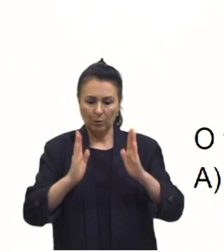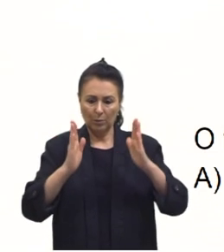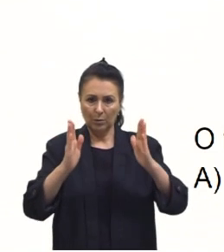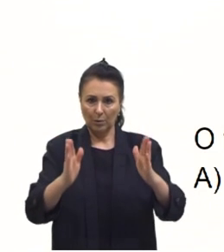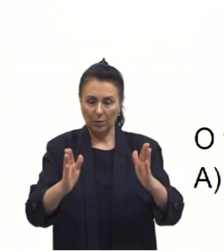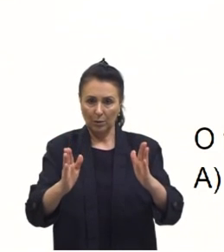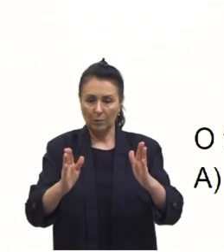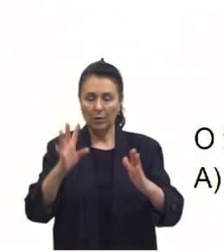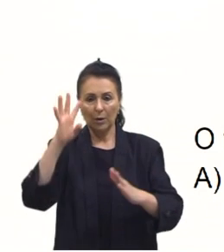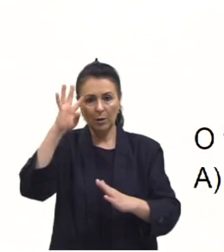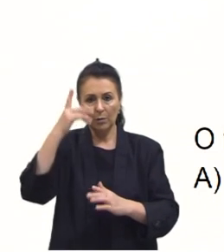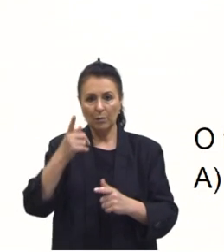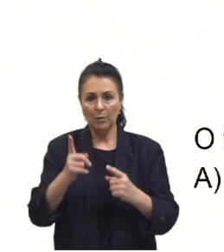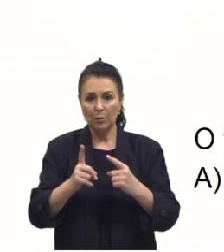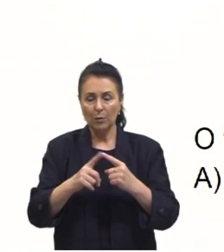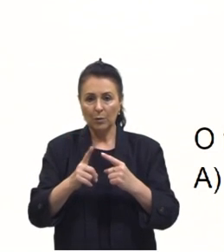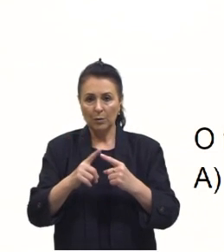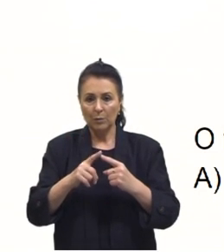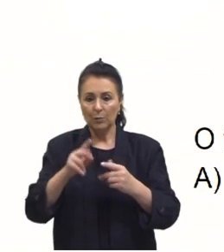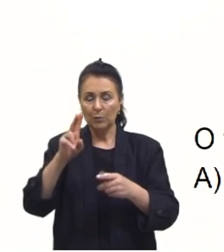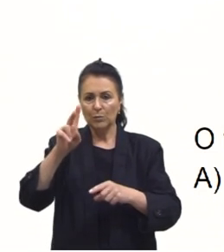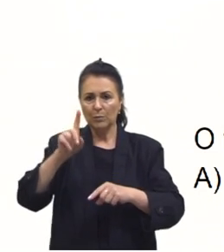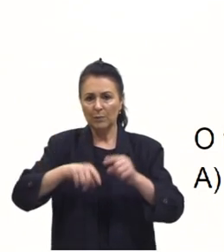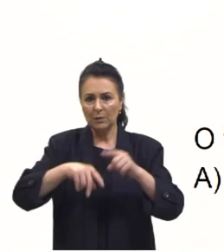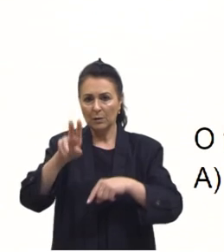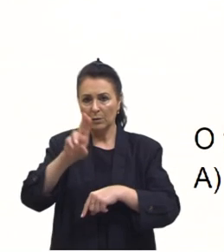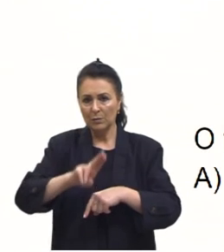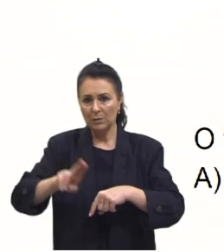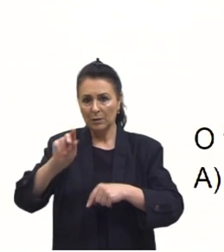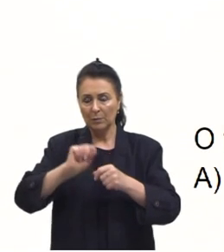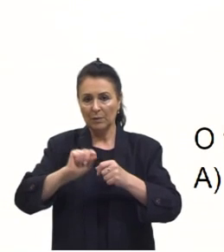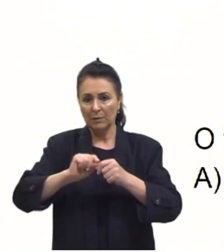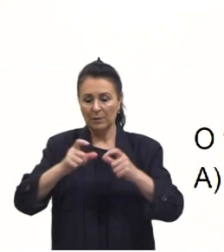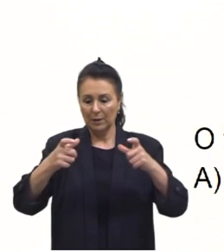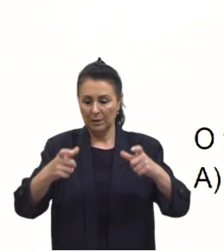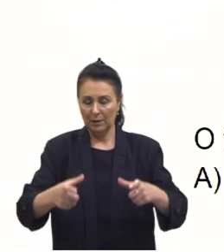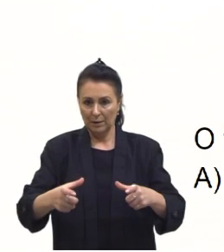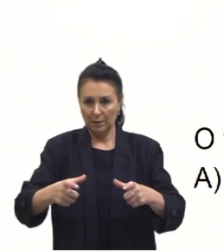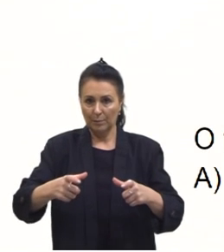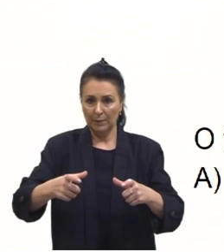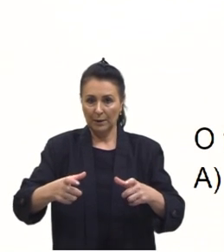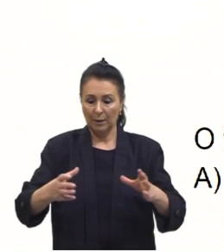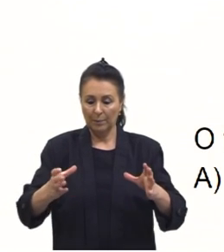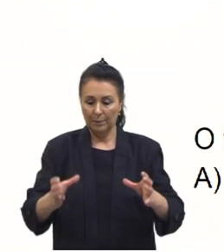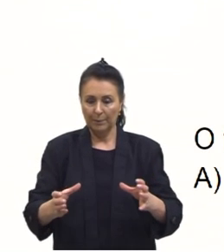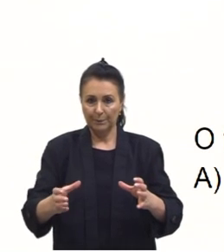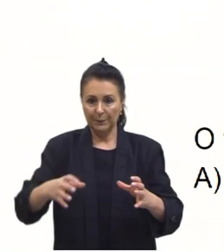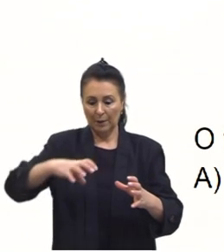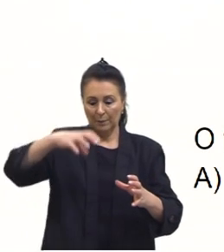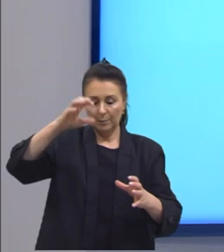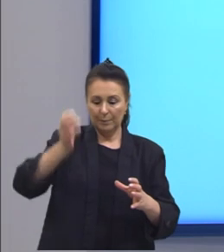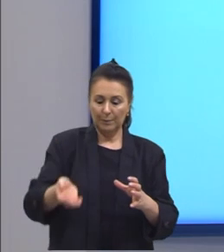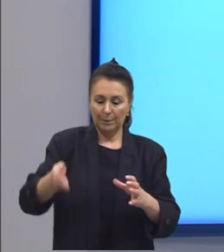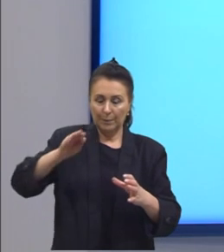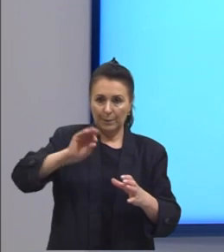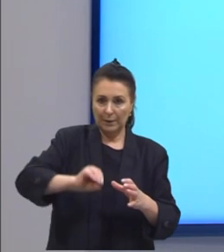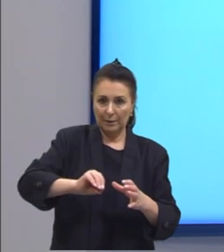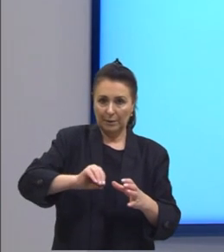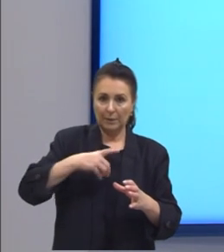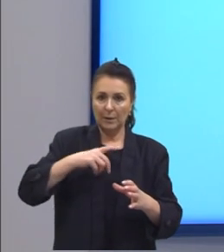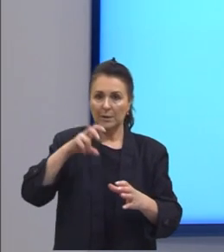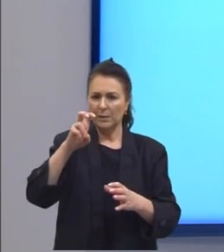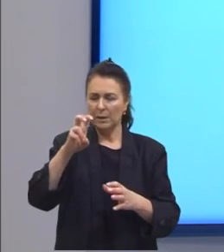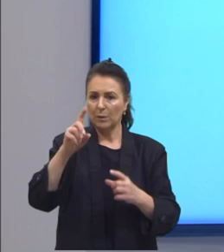material que vai ser utilizado na fabricação seguindo então os dados então nós temos a tabela temos cinco